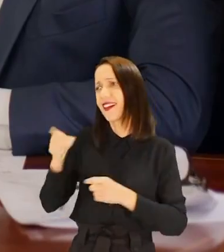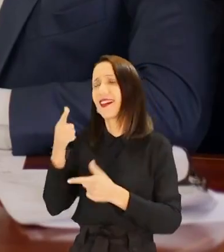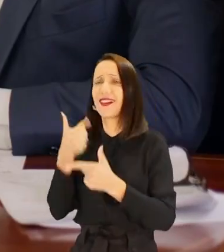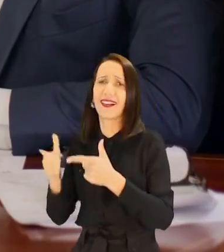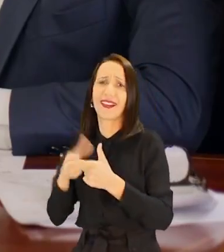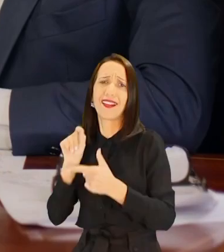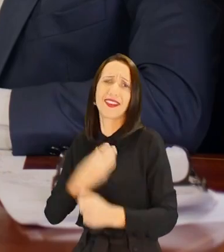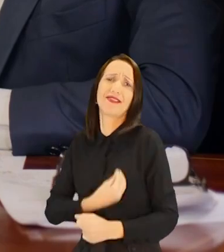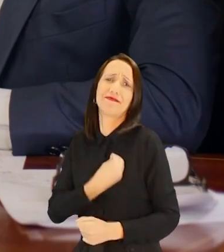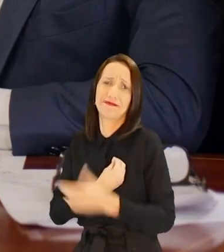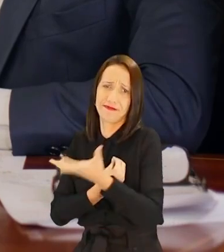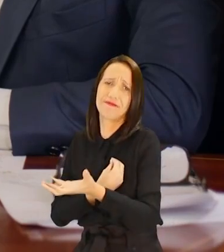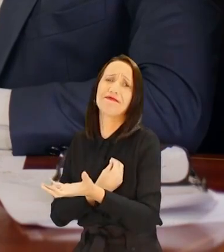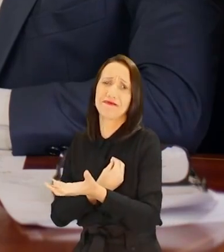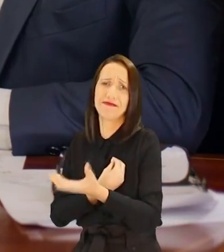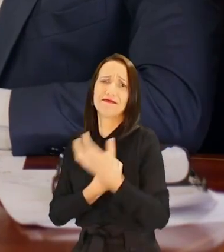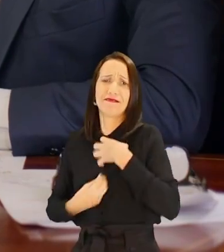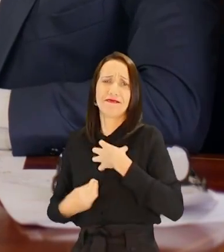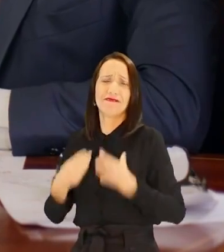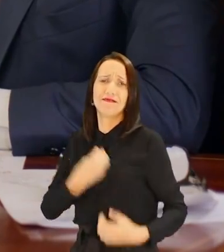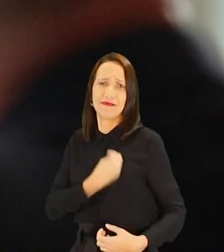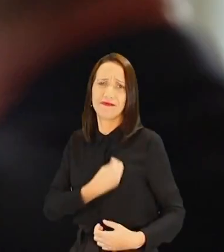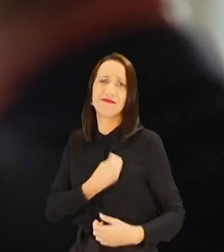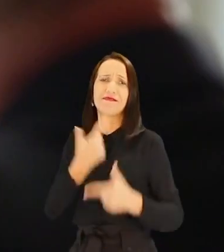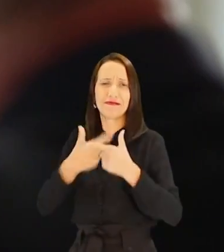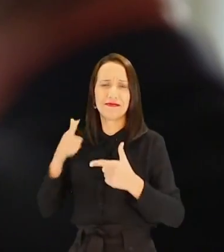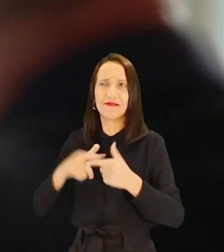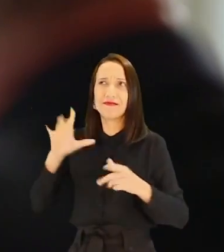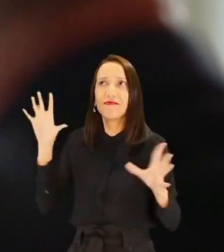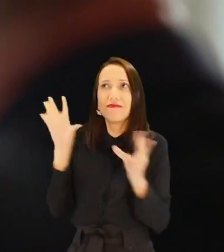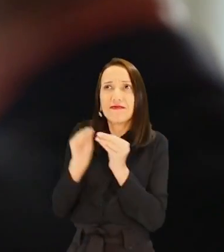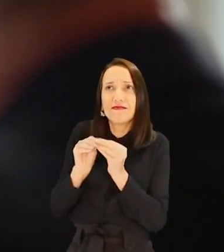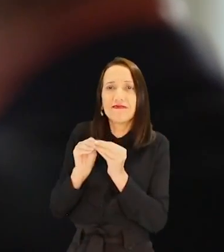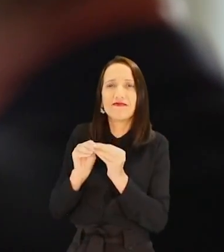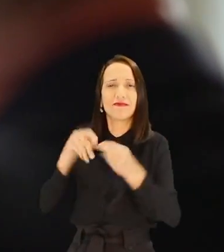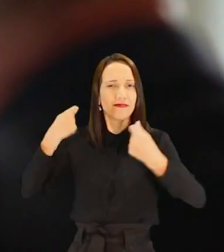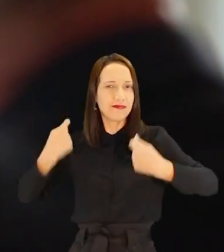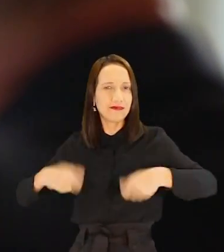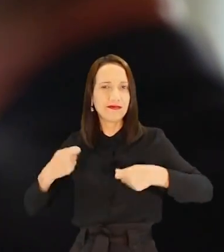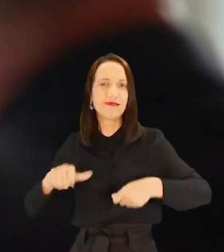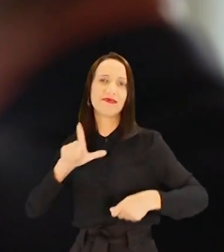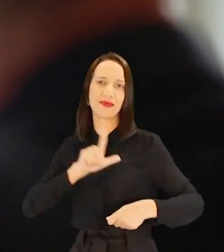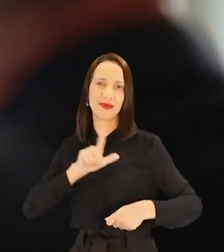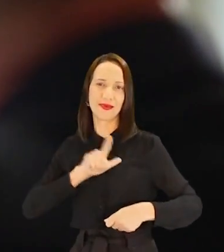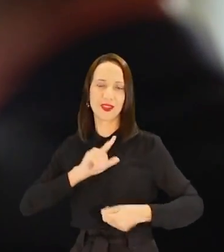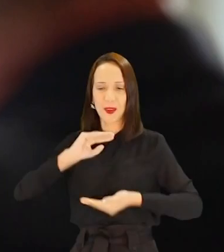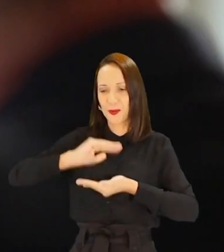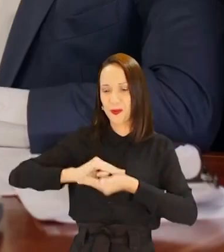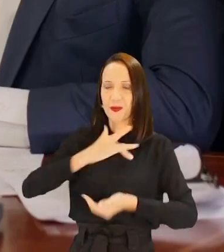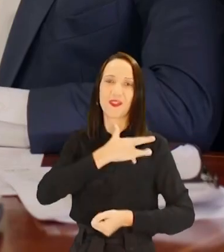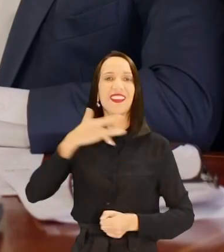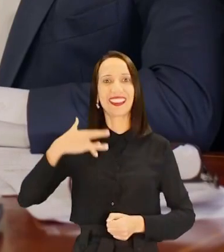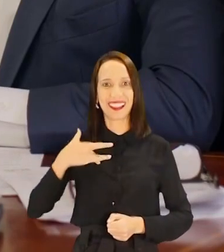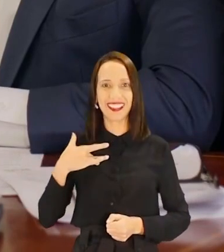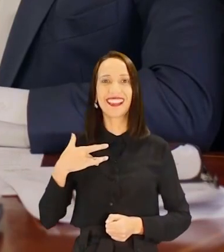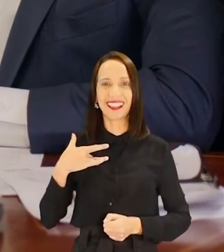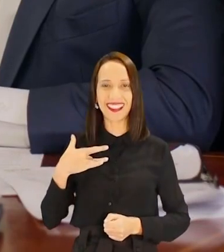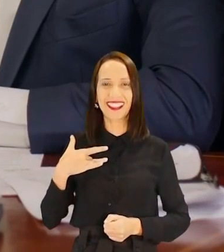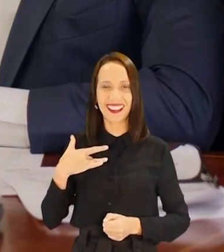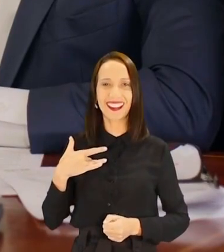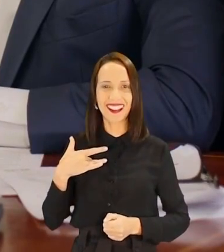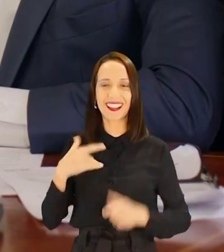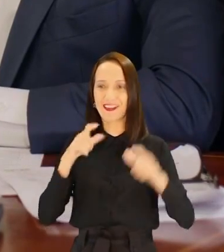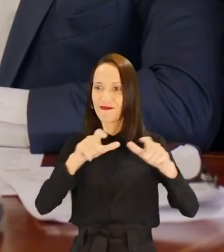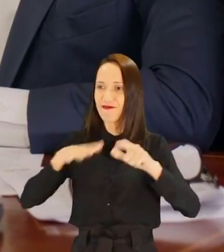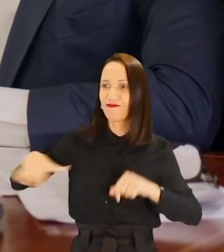o maior especialista num problema é quem viveu o problema. Nós chegamos à conclusão que precisa ter o pouco a tempo da